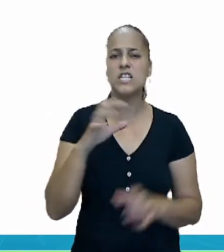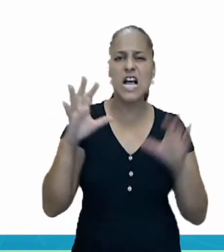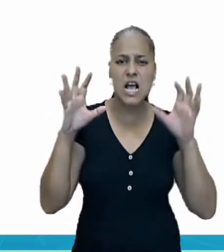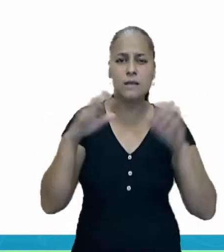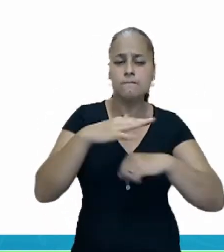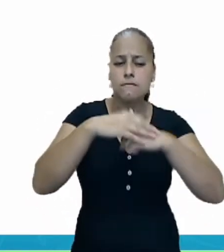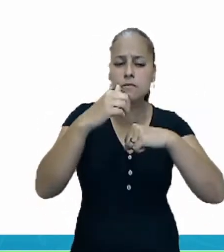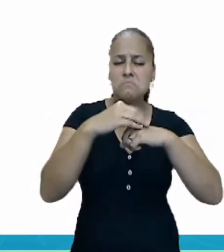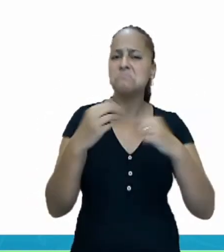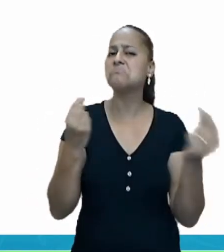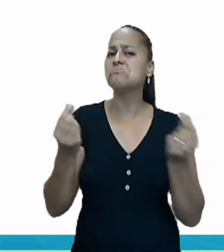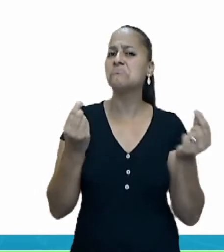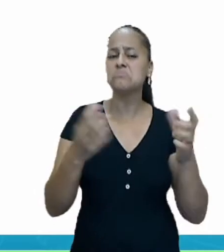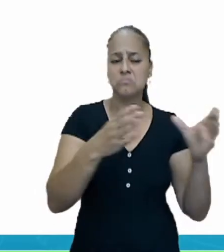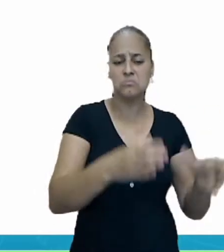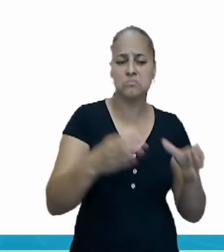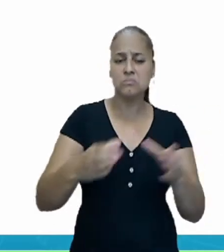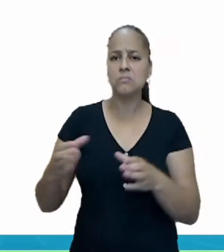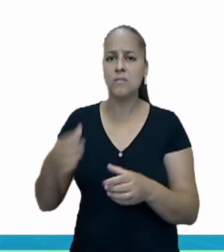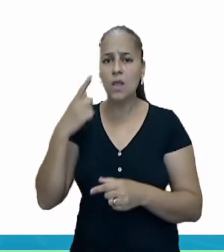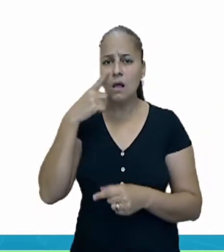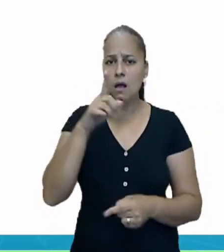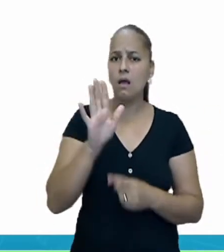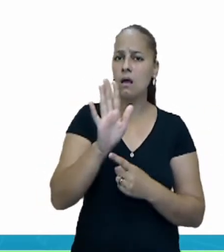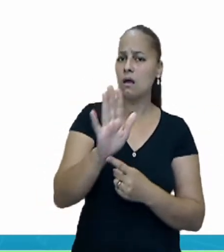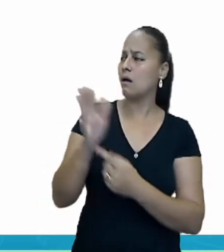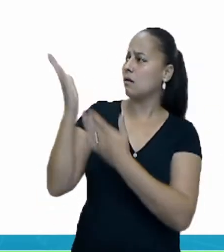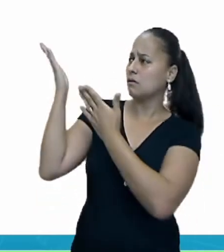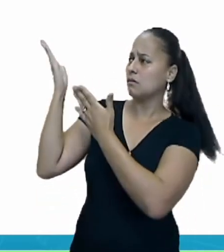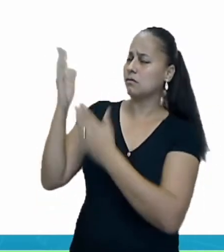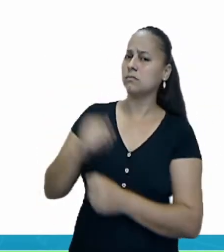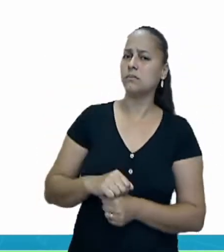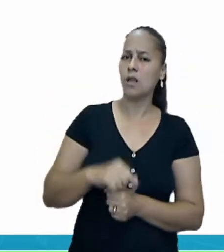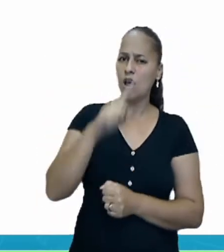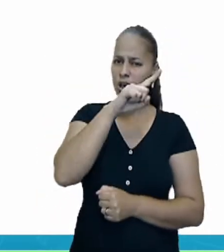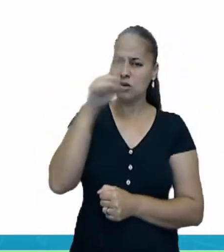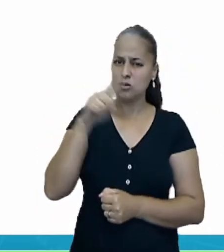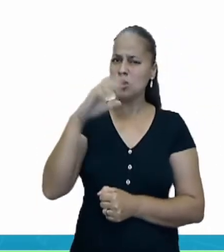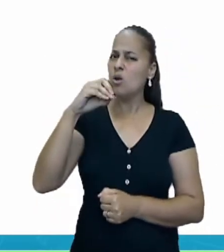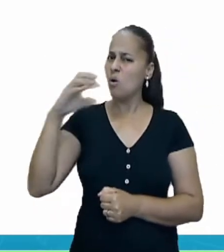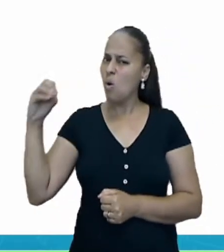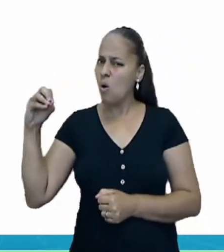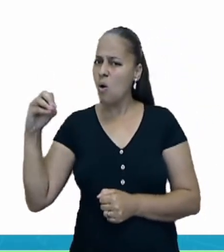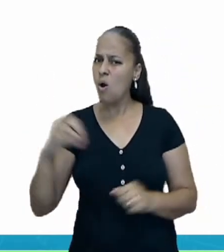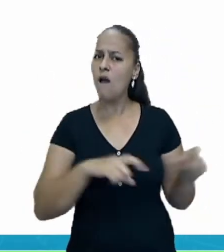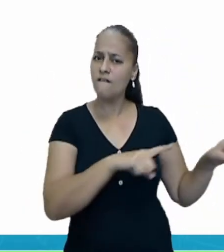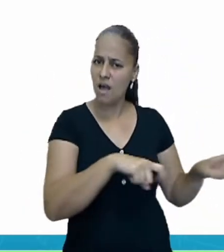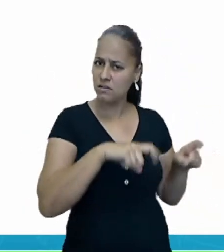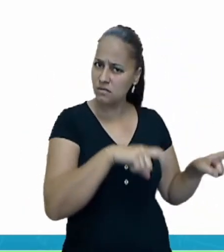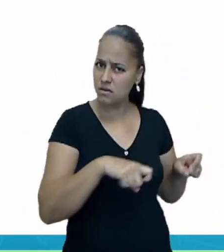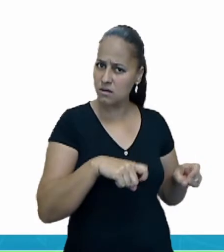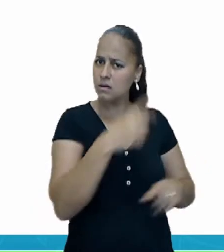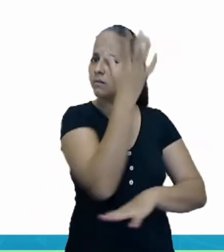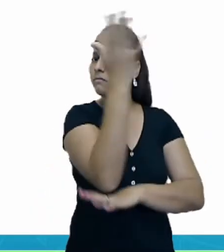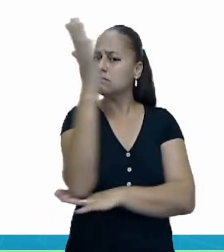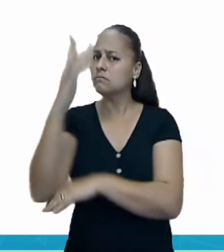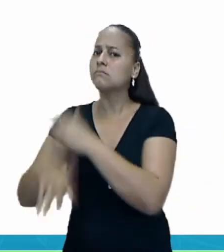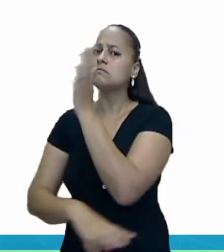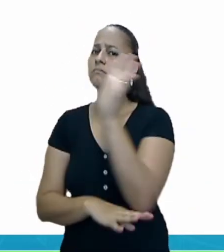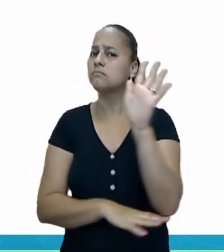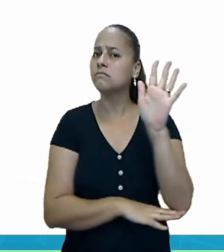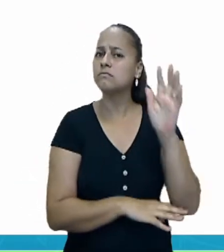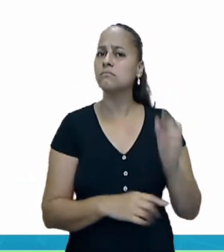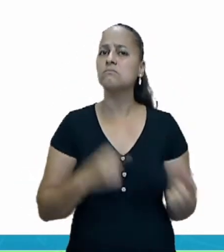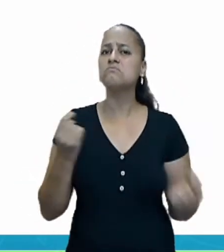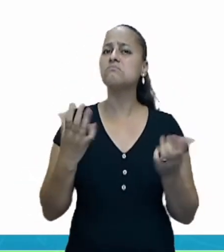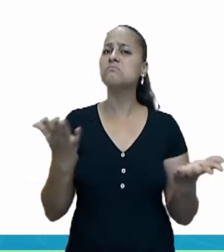domésticos. Então, nós temos zoológicos, fazendas, florestas. Lembrando